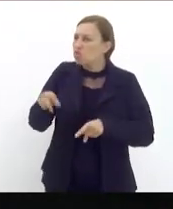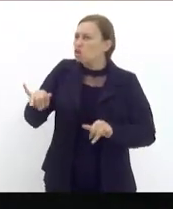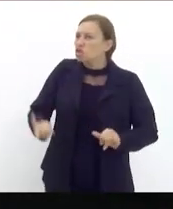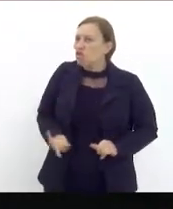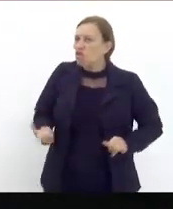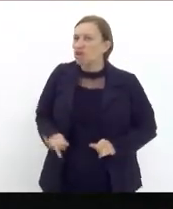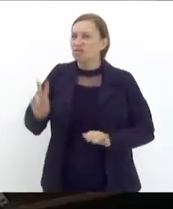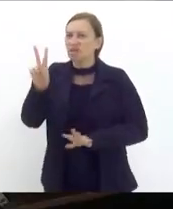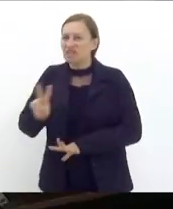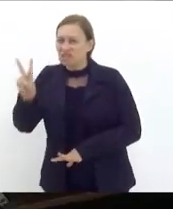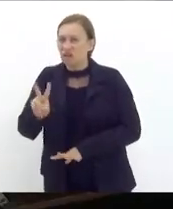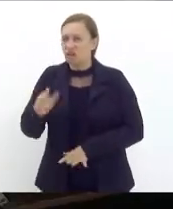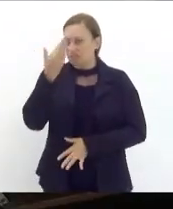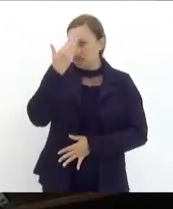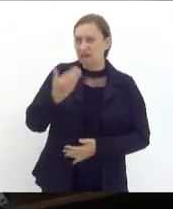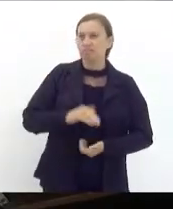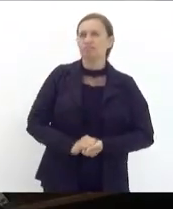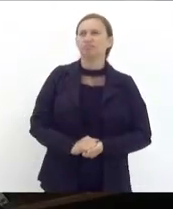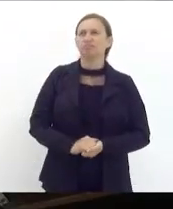naquele país obrigado